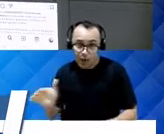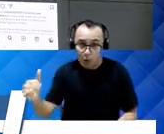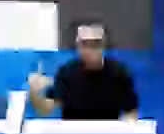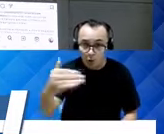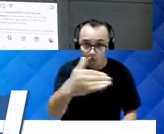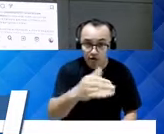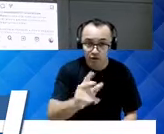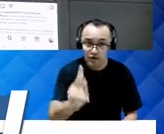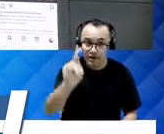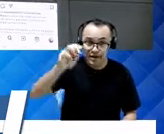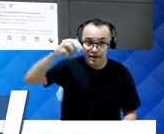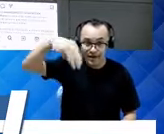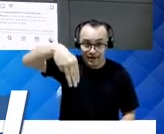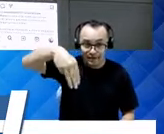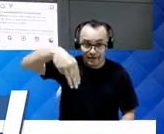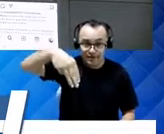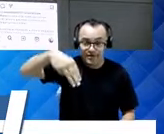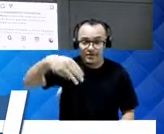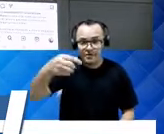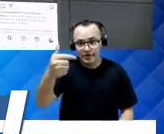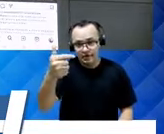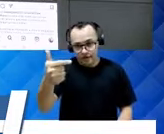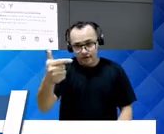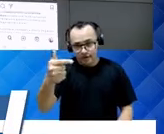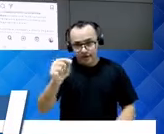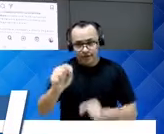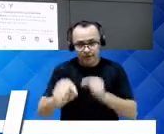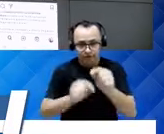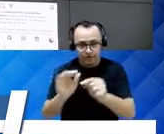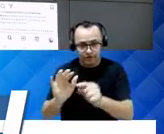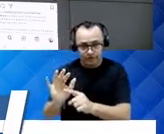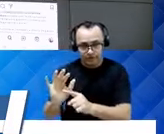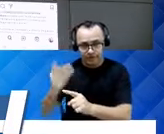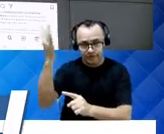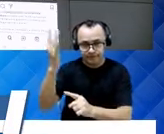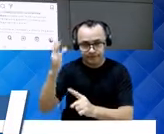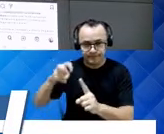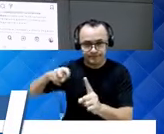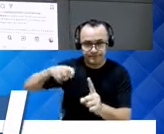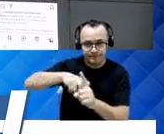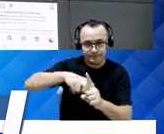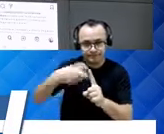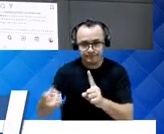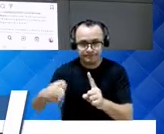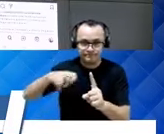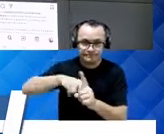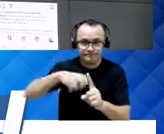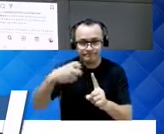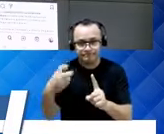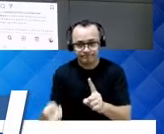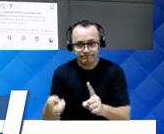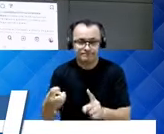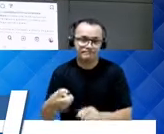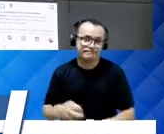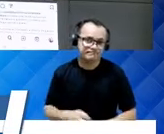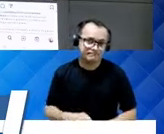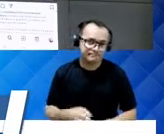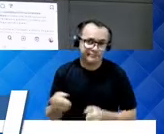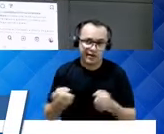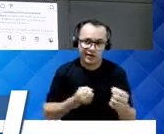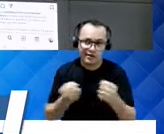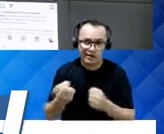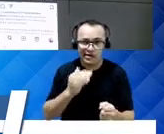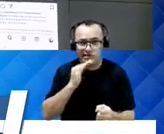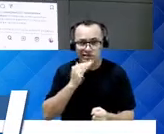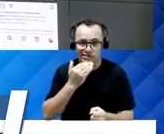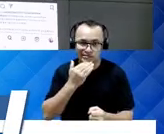causadora aí de vários acidentes em que tiveram aí percas de bens materiais. Só que, infelizmente,